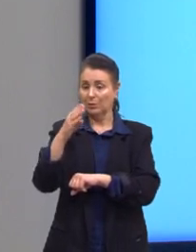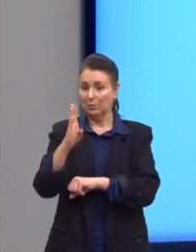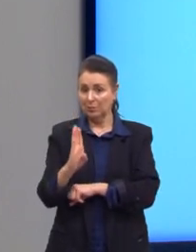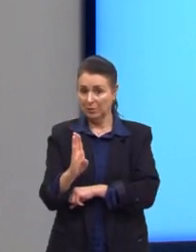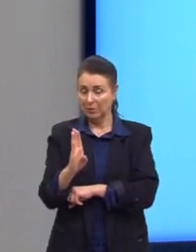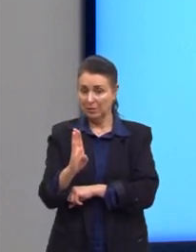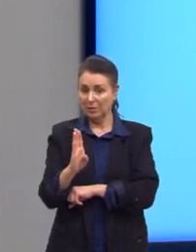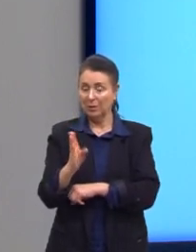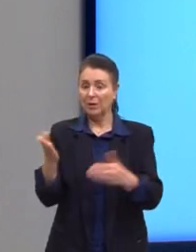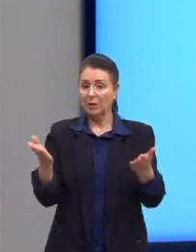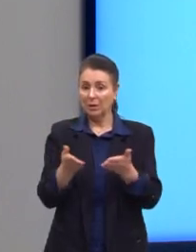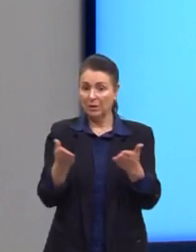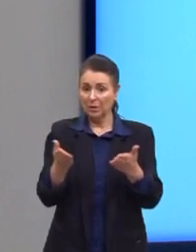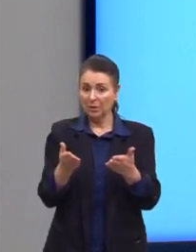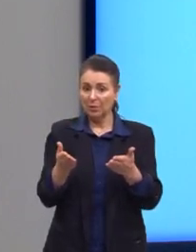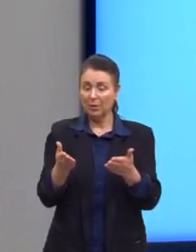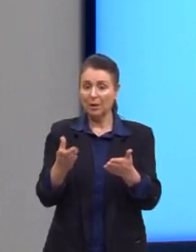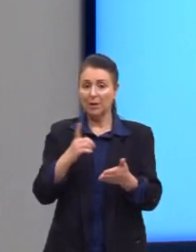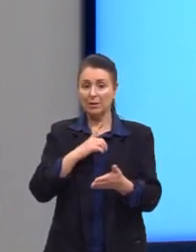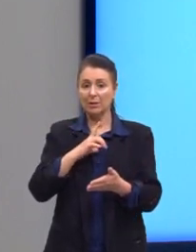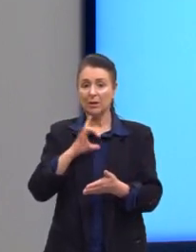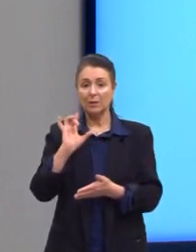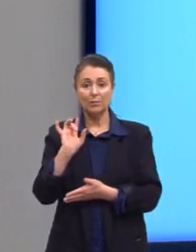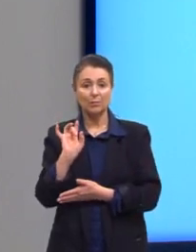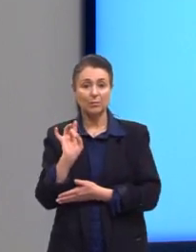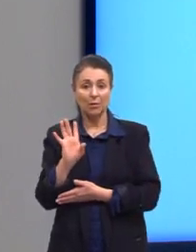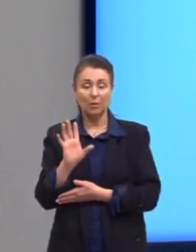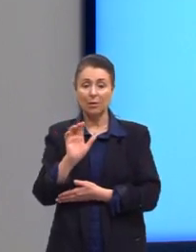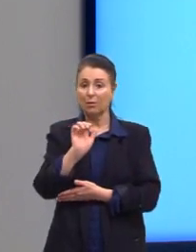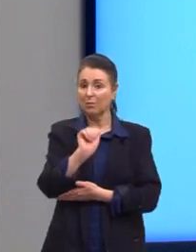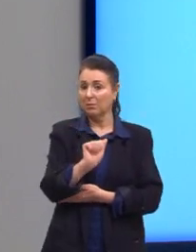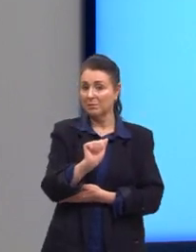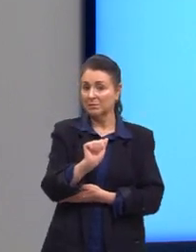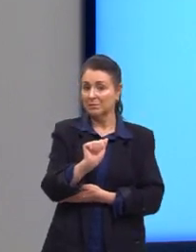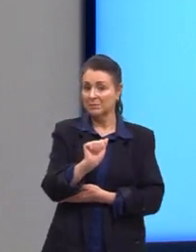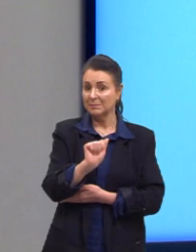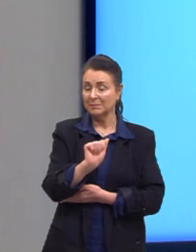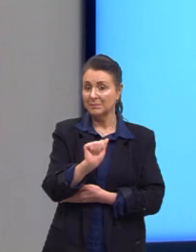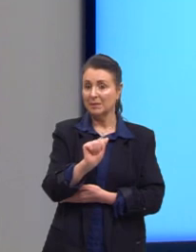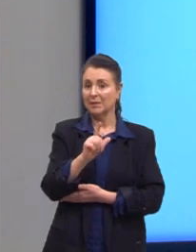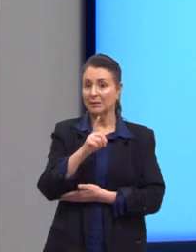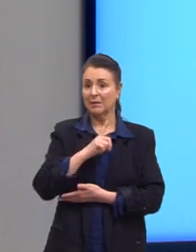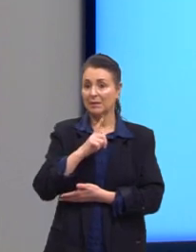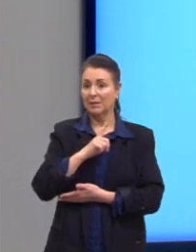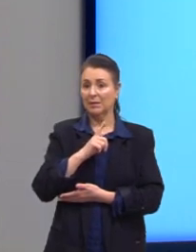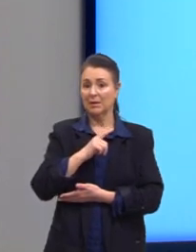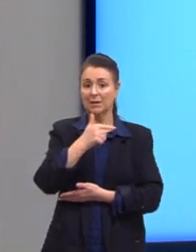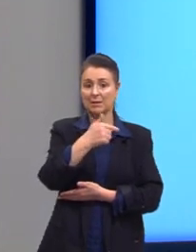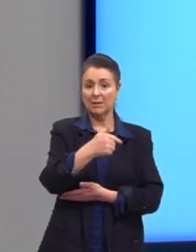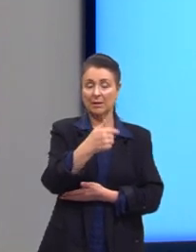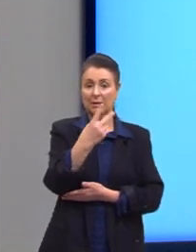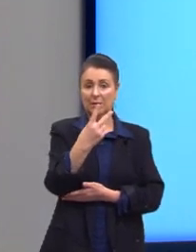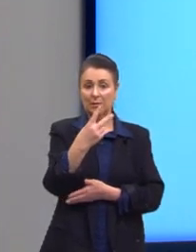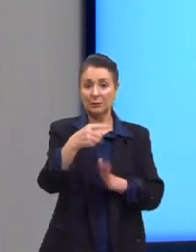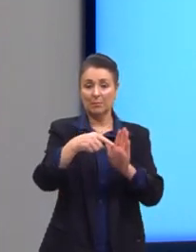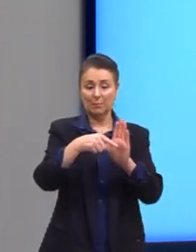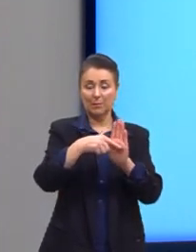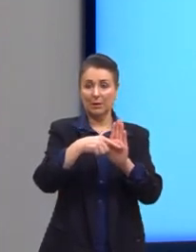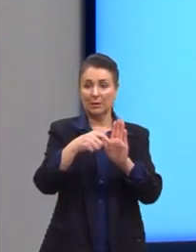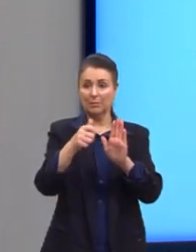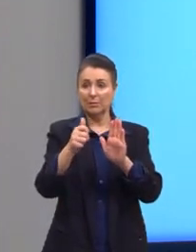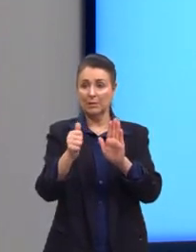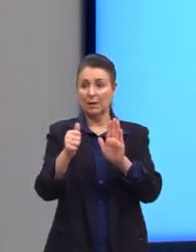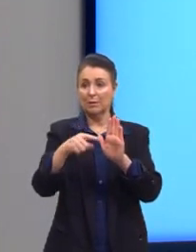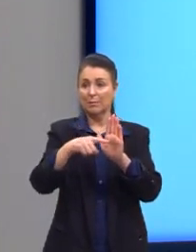nós vamos passar a ficar somente com o termo a. Então, nós teríamos 72 menos